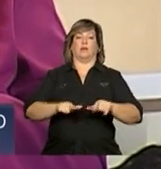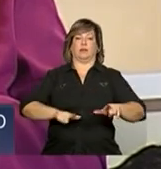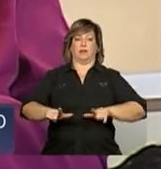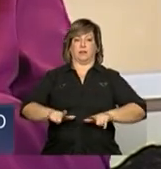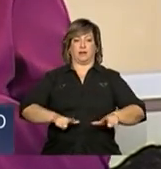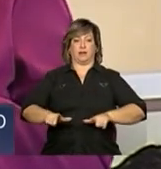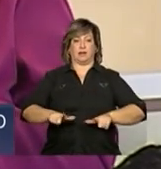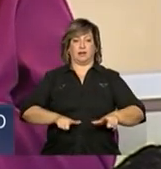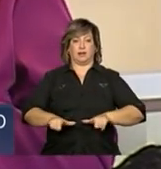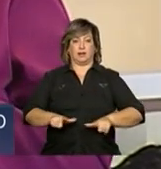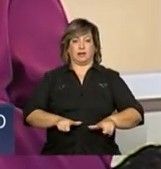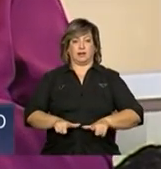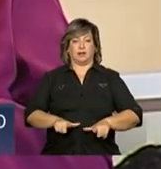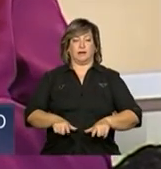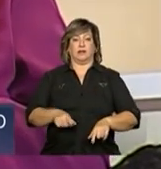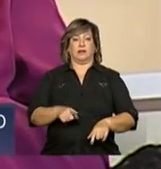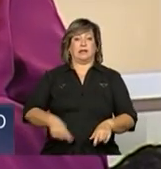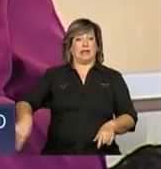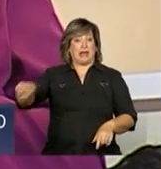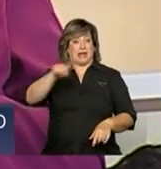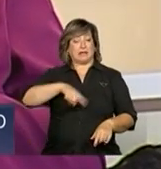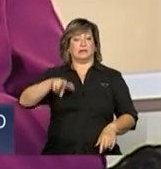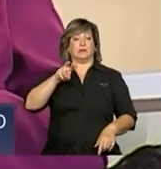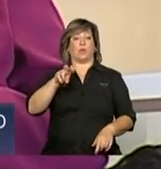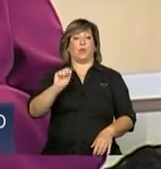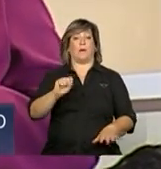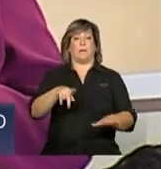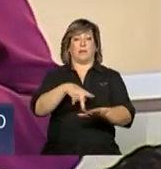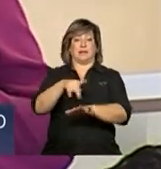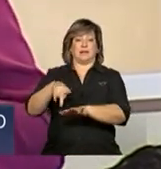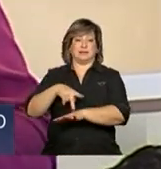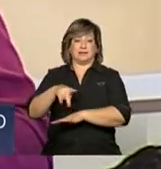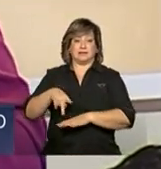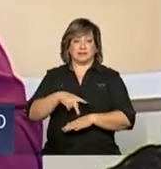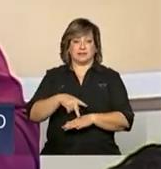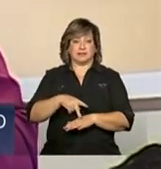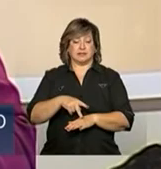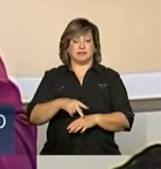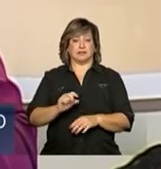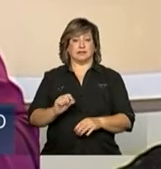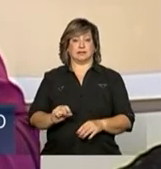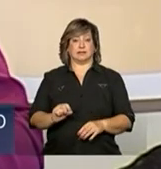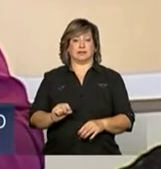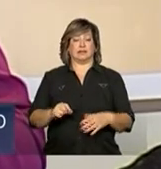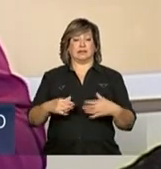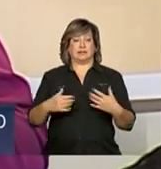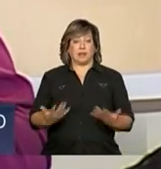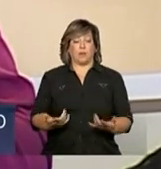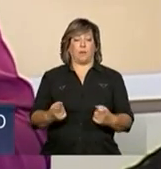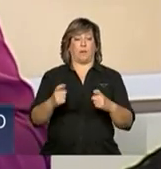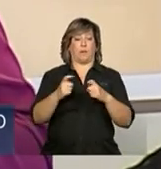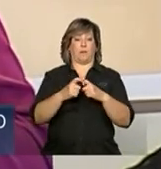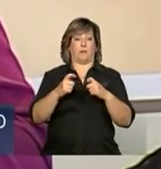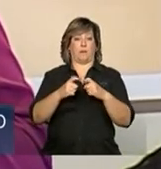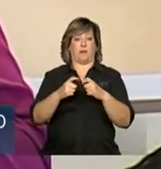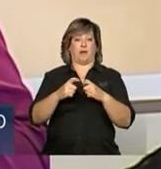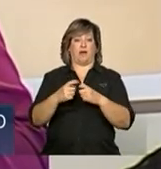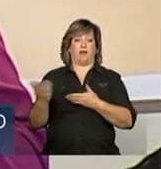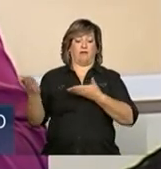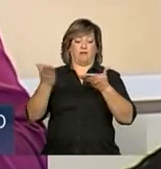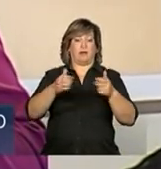em estes 58 países. Nossos médicos vêm aqui por a